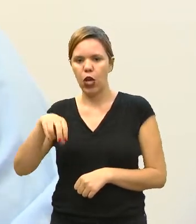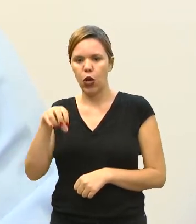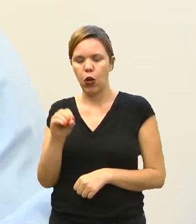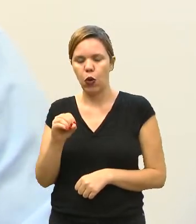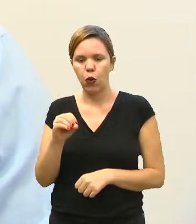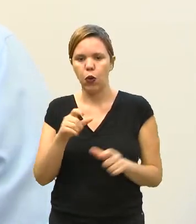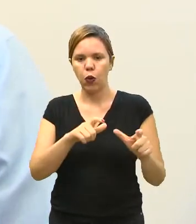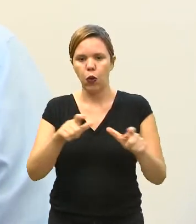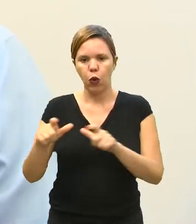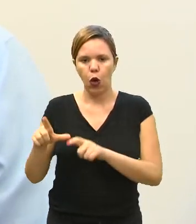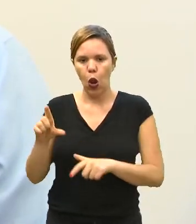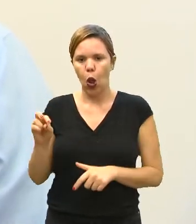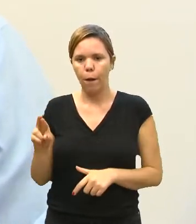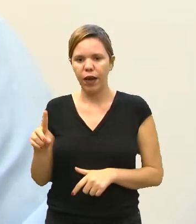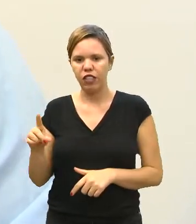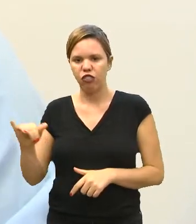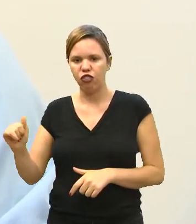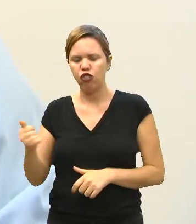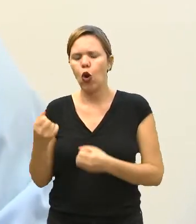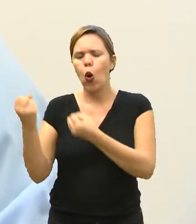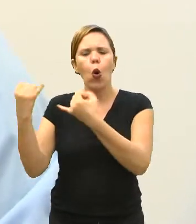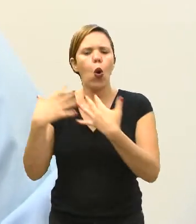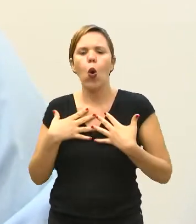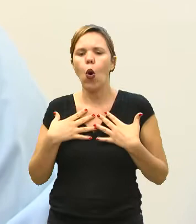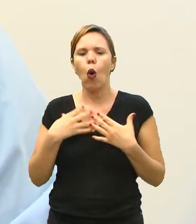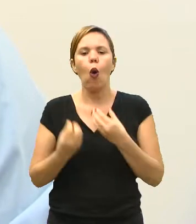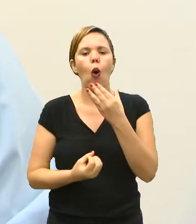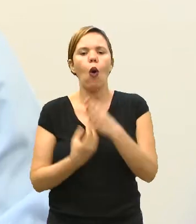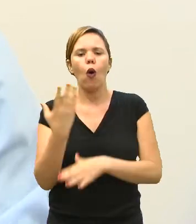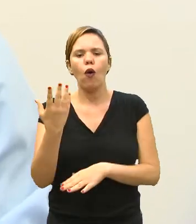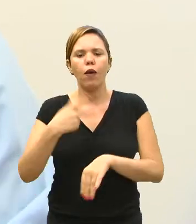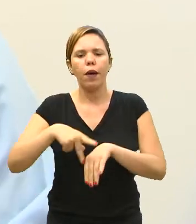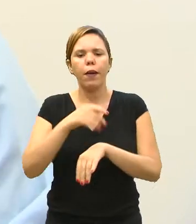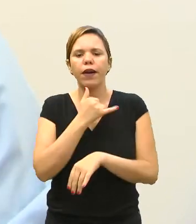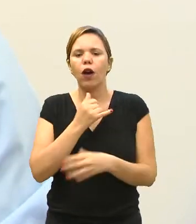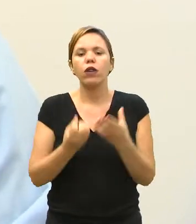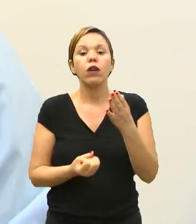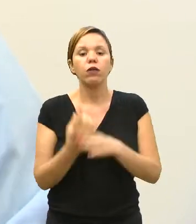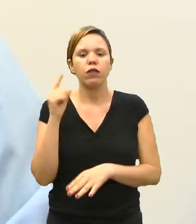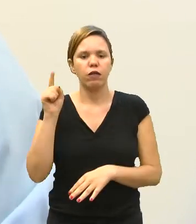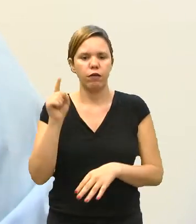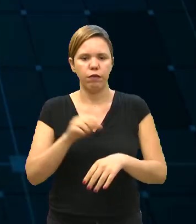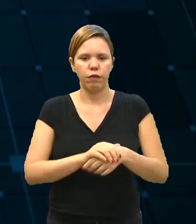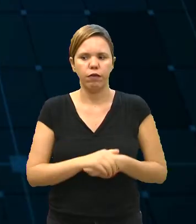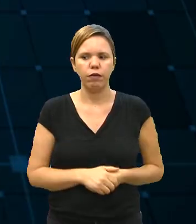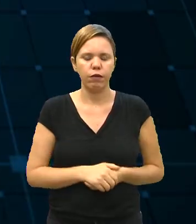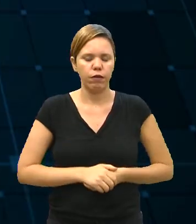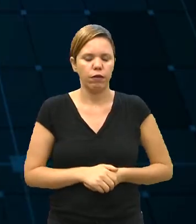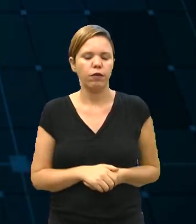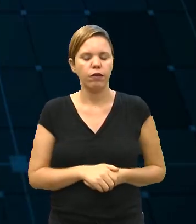Leone, que é a região da Lombardia. Francisco, conta pra gente como é que está a situação aí na Itália.